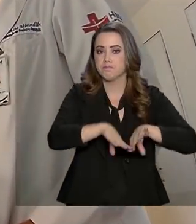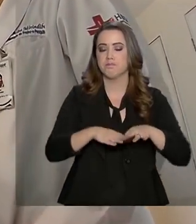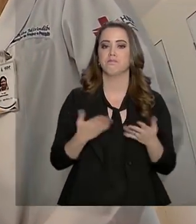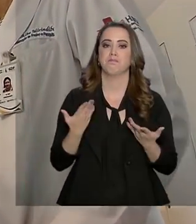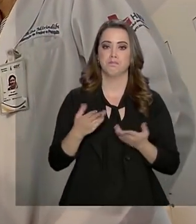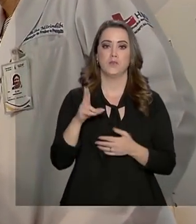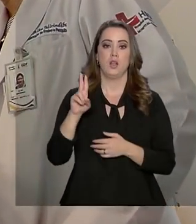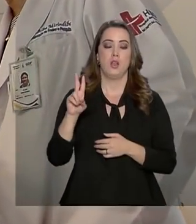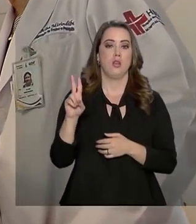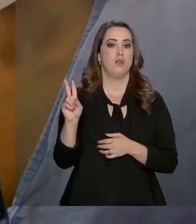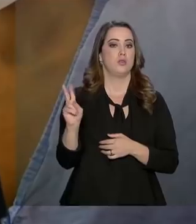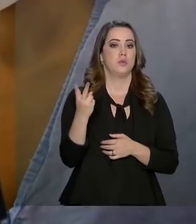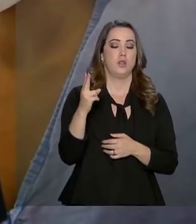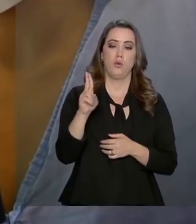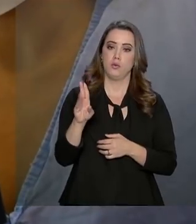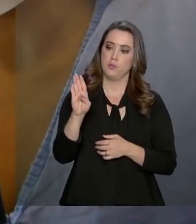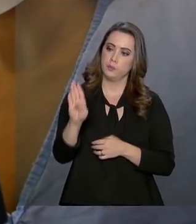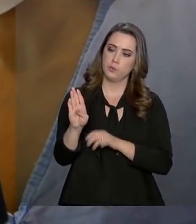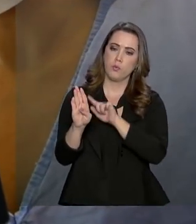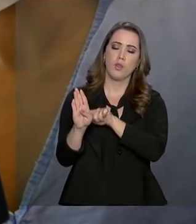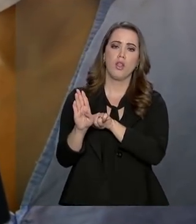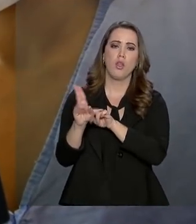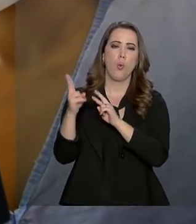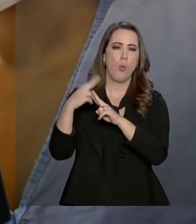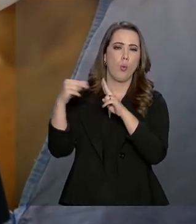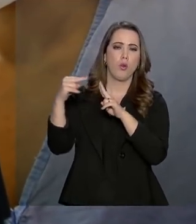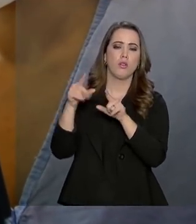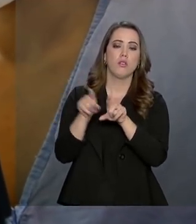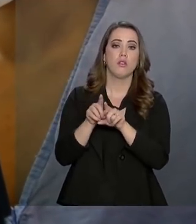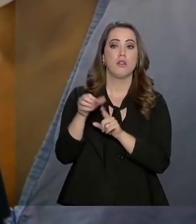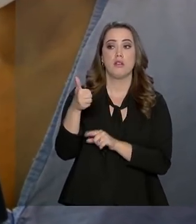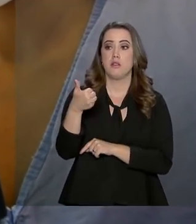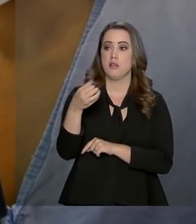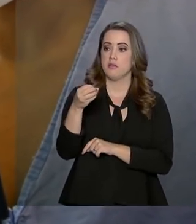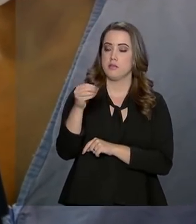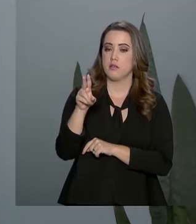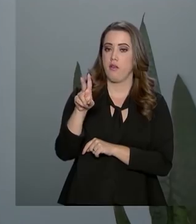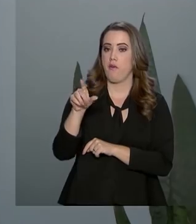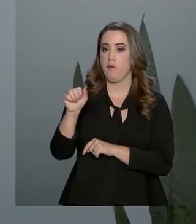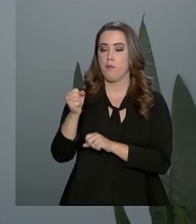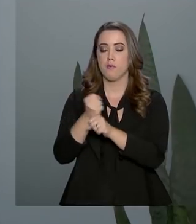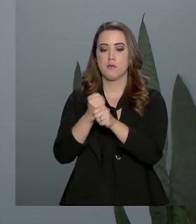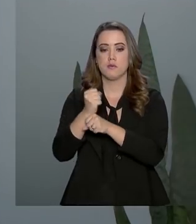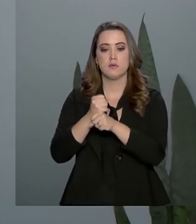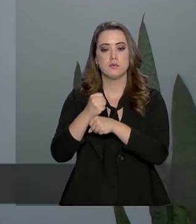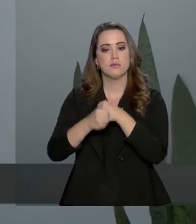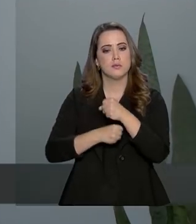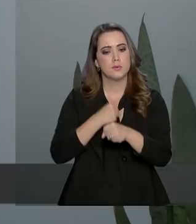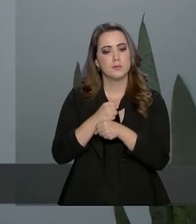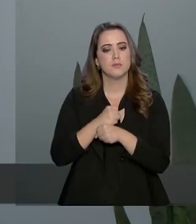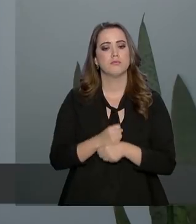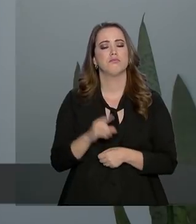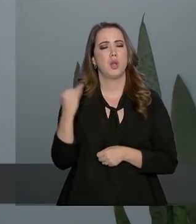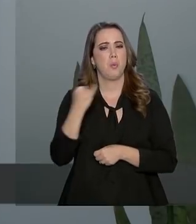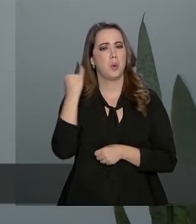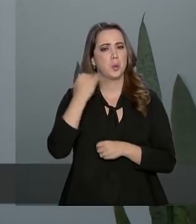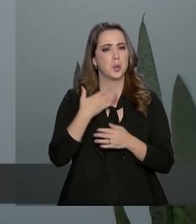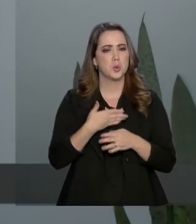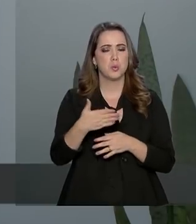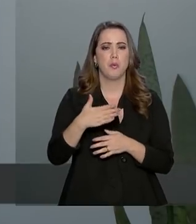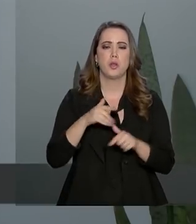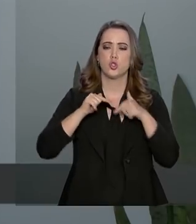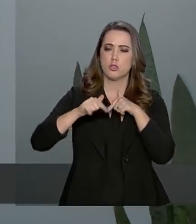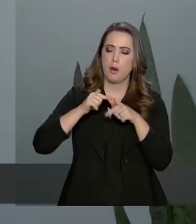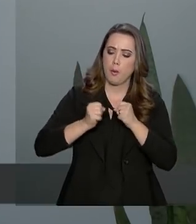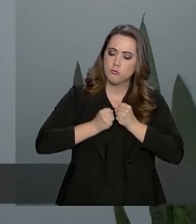Hospital Universitário de Brasília, são cerca de 100 vagas todos os anos. É um momento intenso de trabalho,